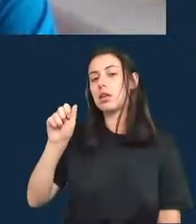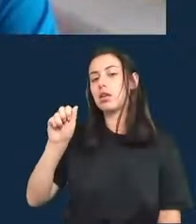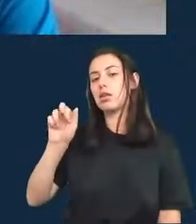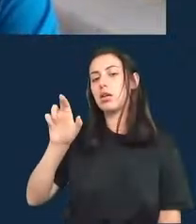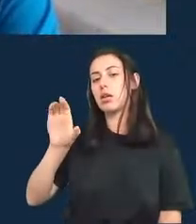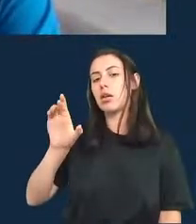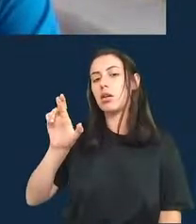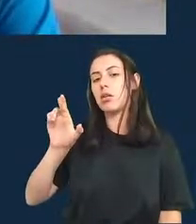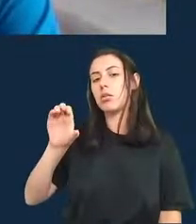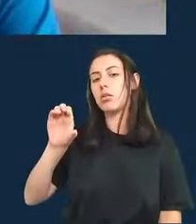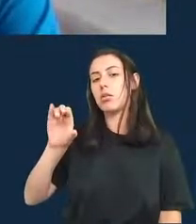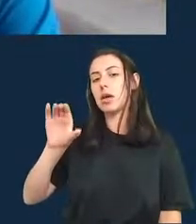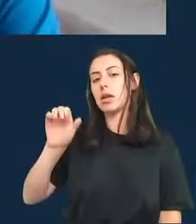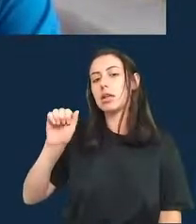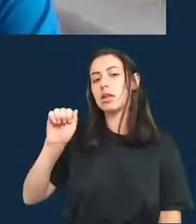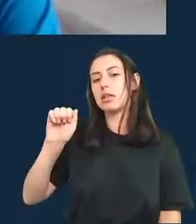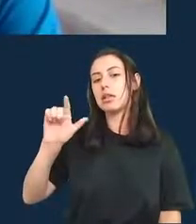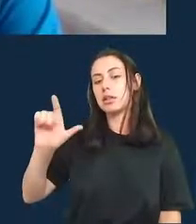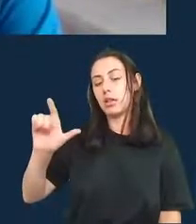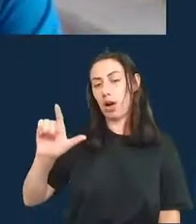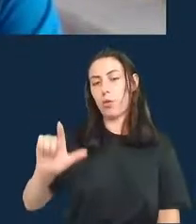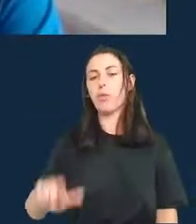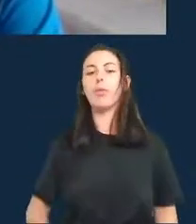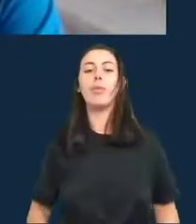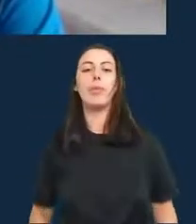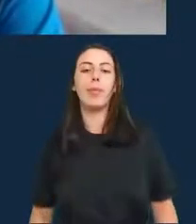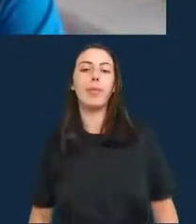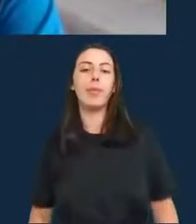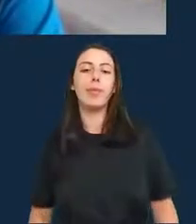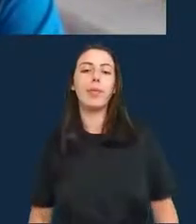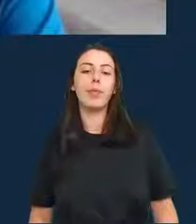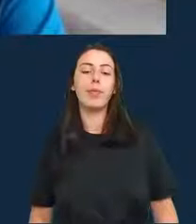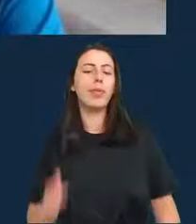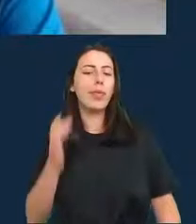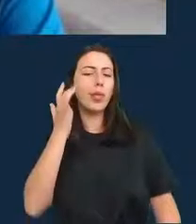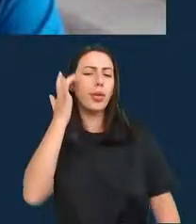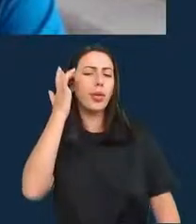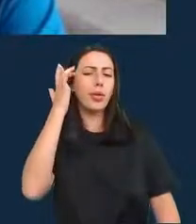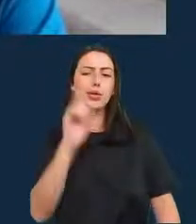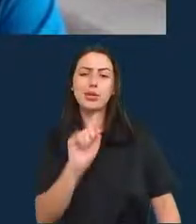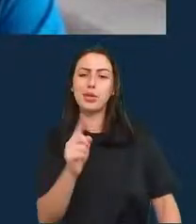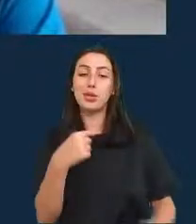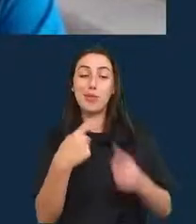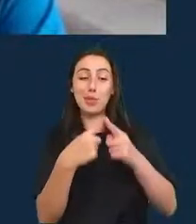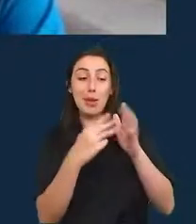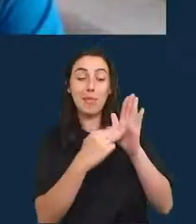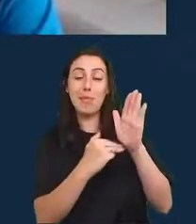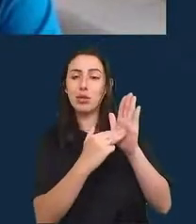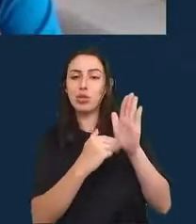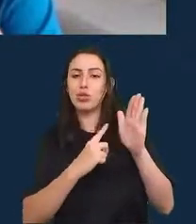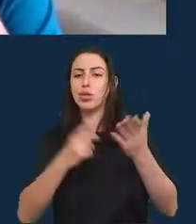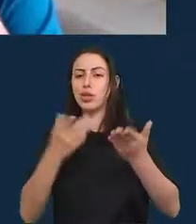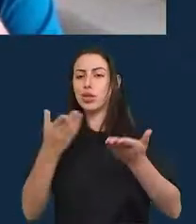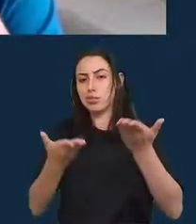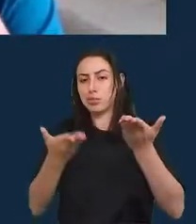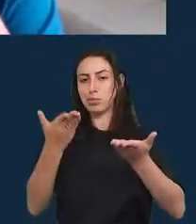o modelo é calibrado de uma forma bem específica, usando,